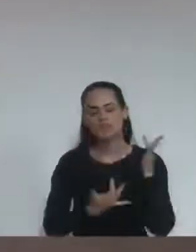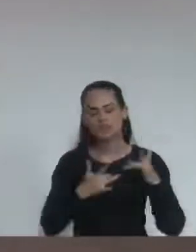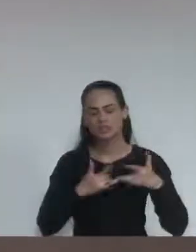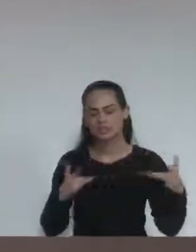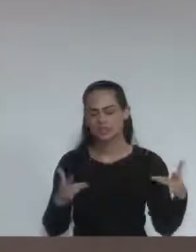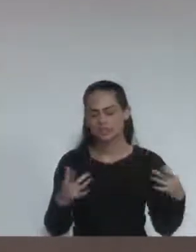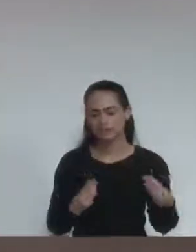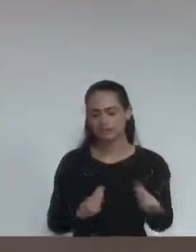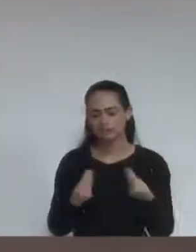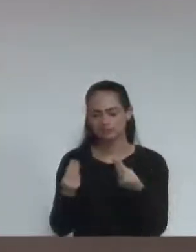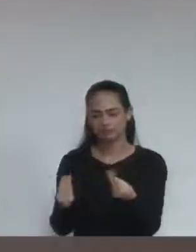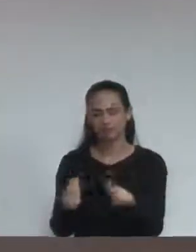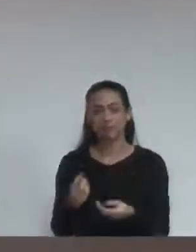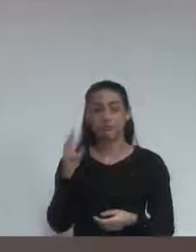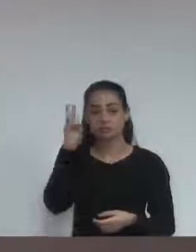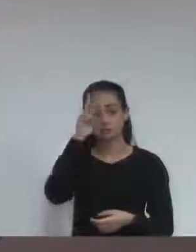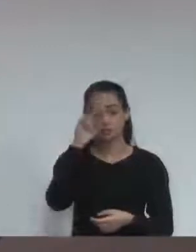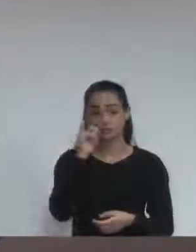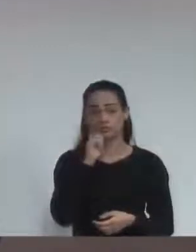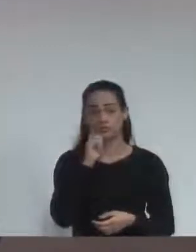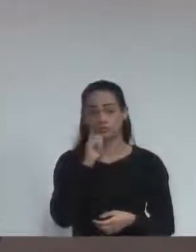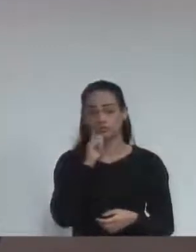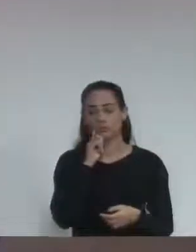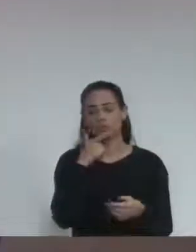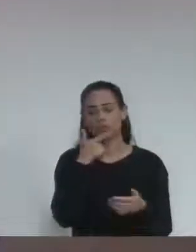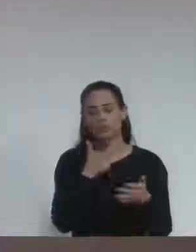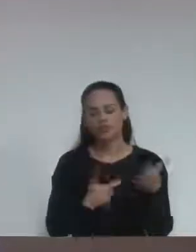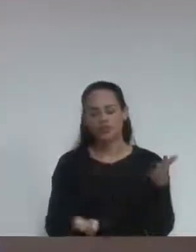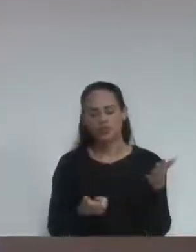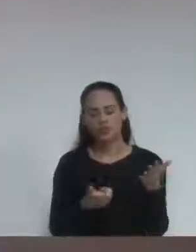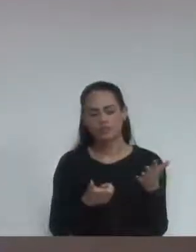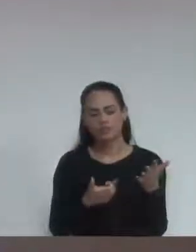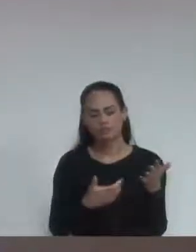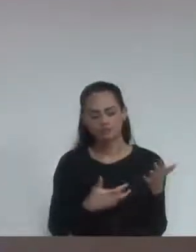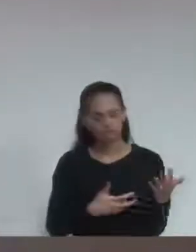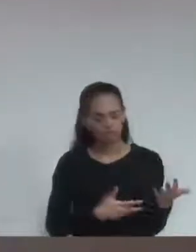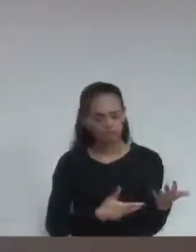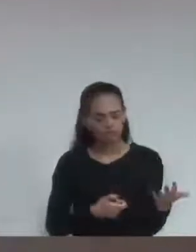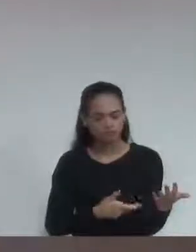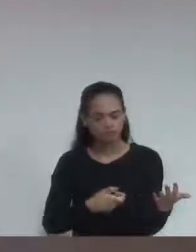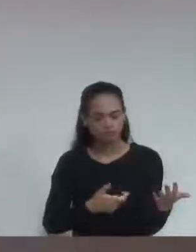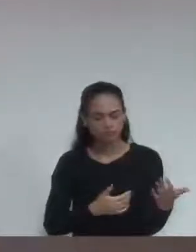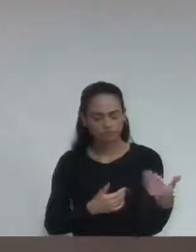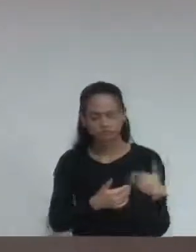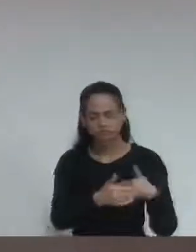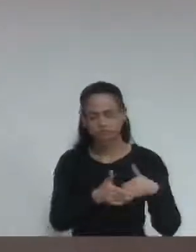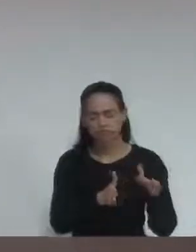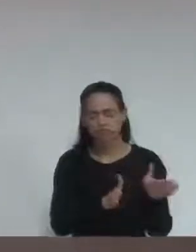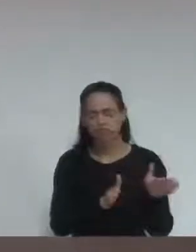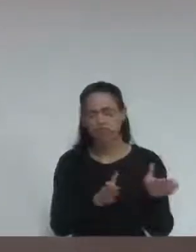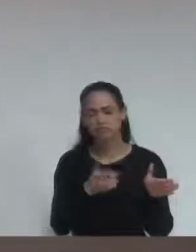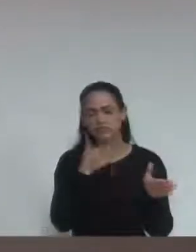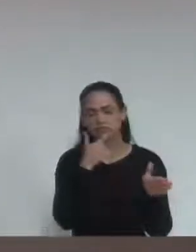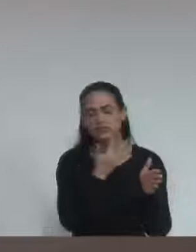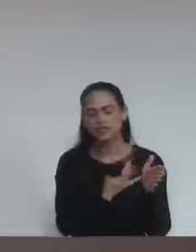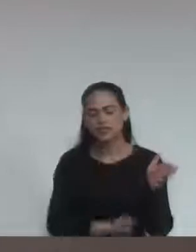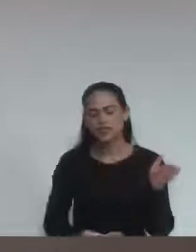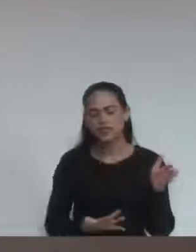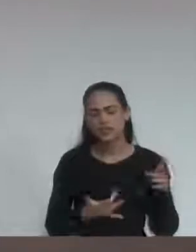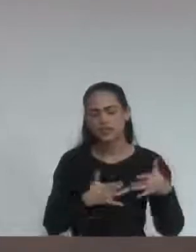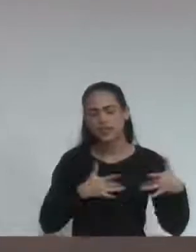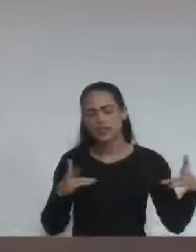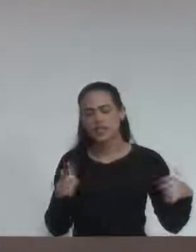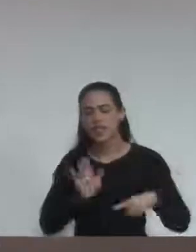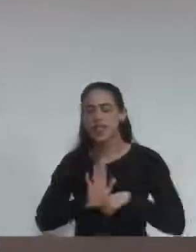Lembrando que uma bolsa de sangue pode salvar até quatro vidas. E parece que o empenho agora é fazer